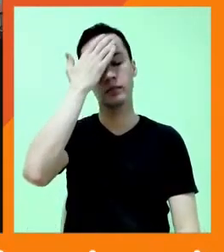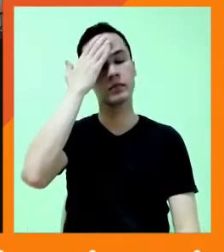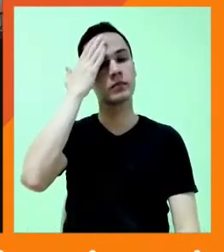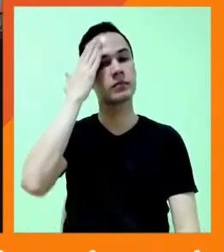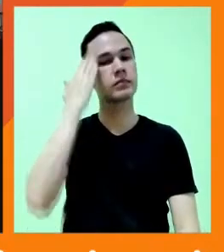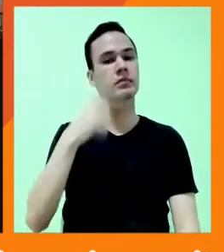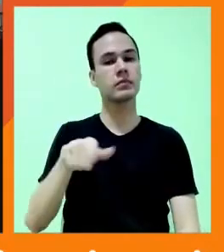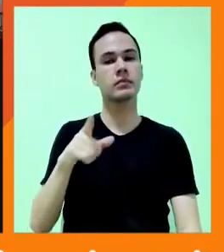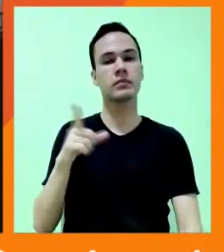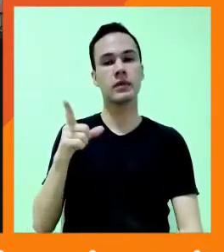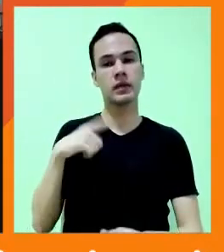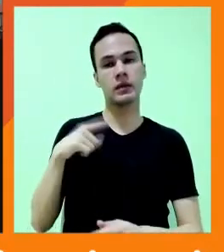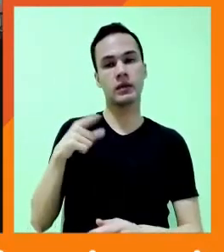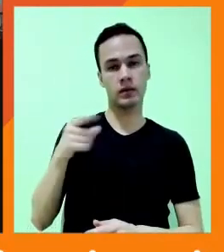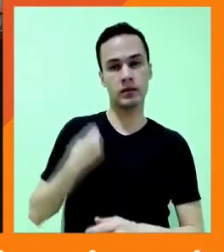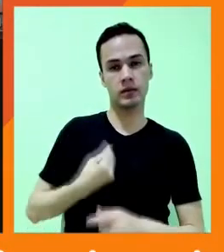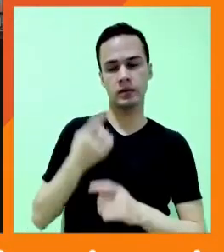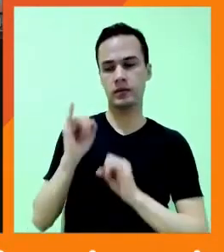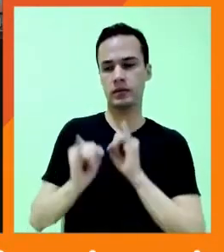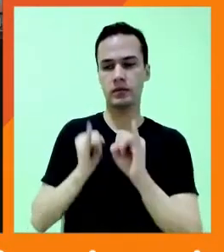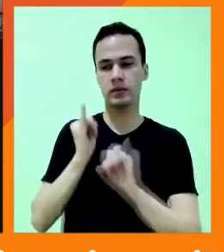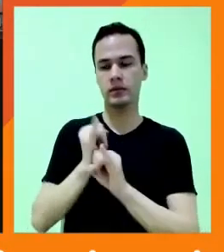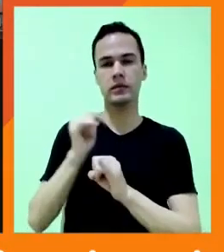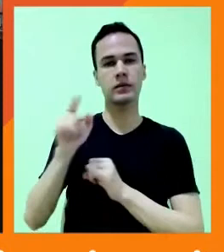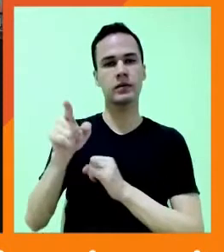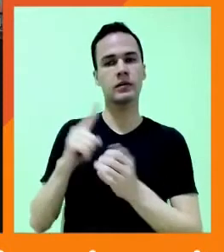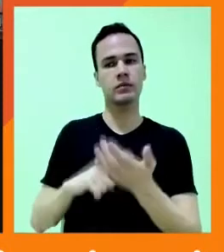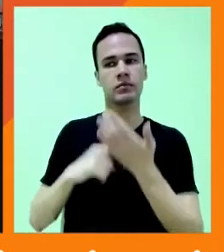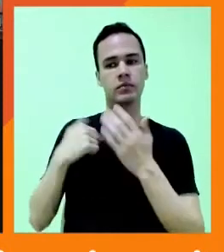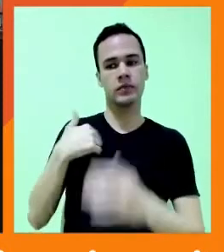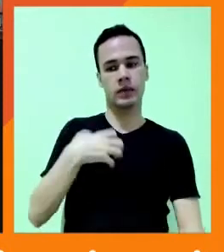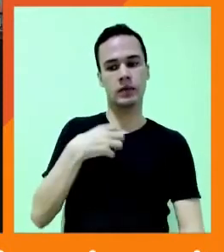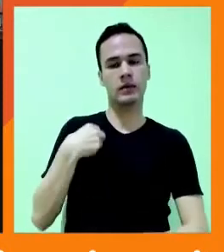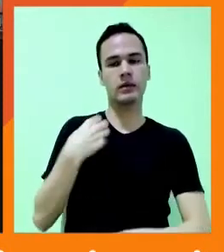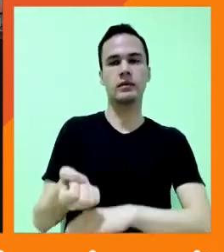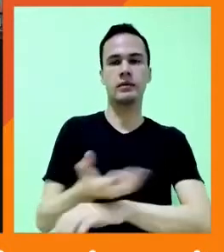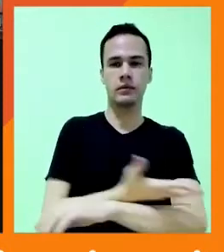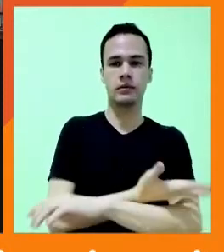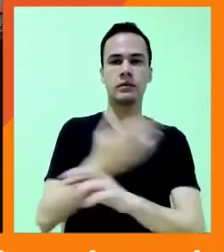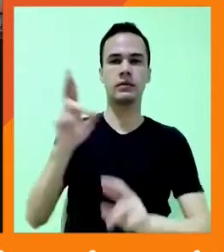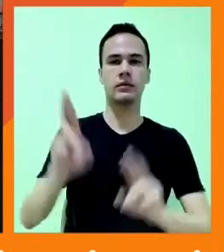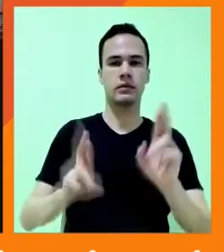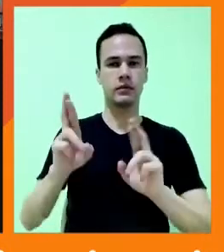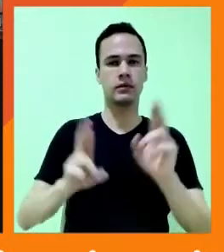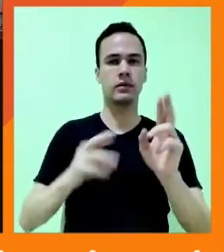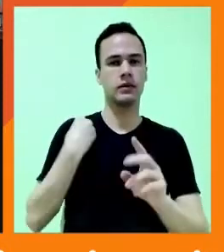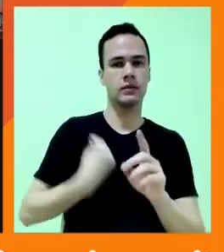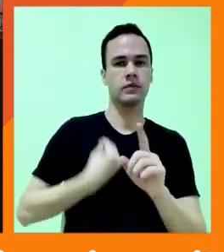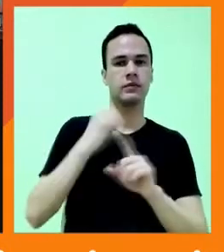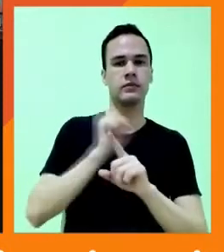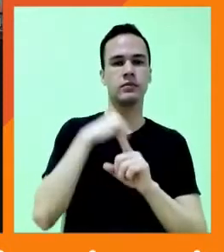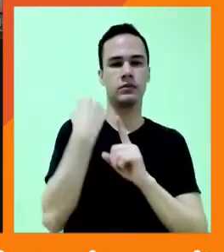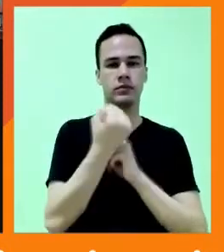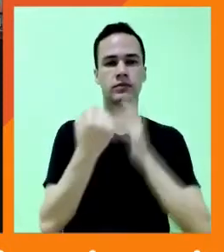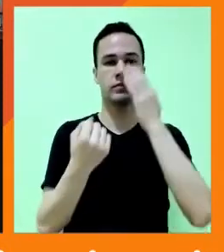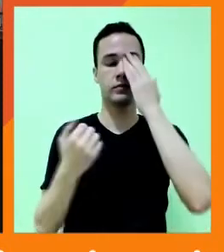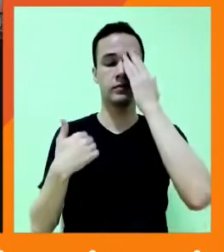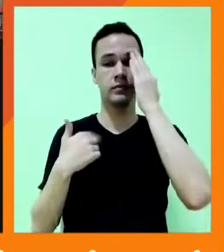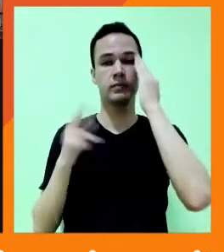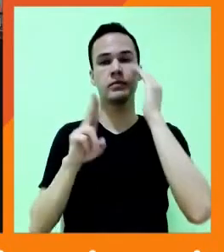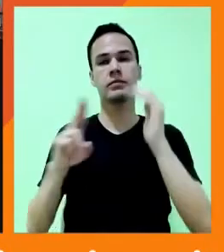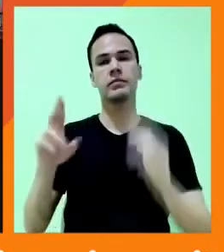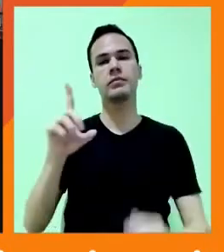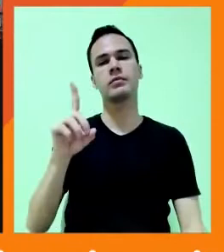entender como é que a internet impacta nossas emoções, nossas relações, nossa vida em sociedade. Eu sou Daniela Reis, sou